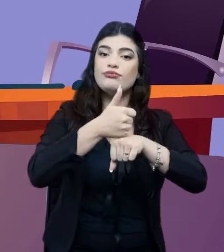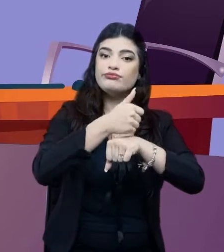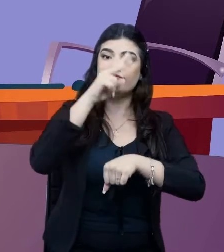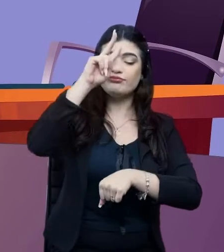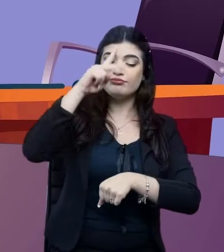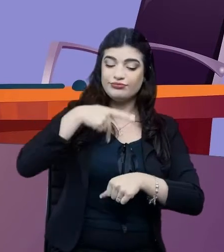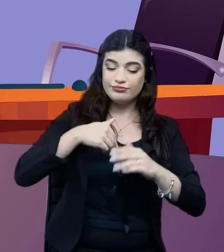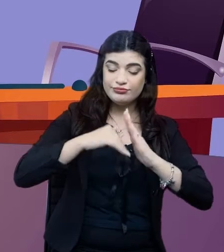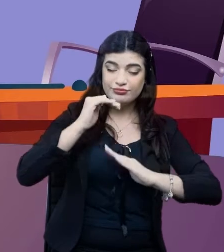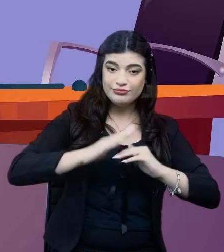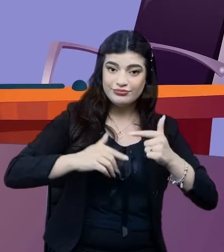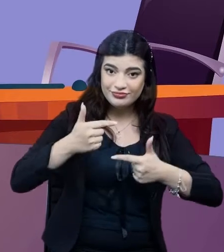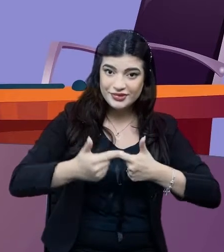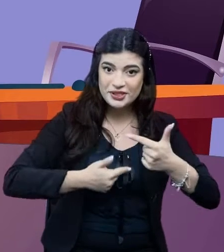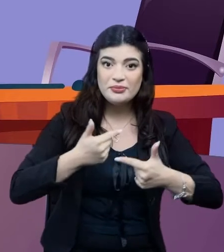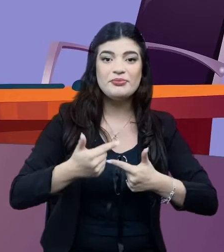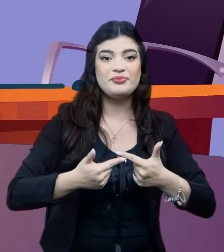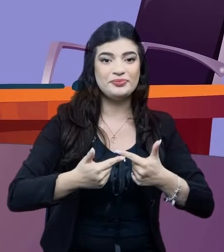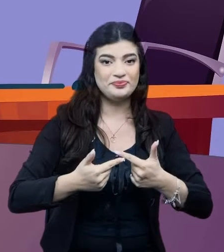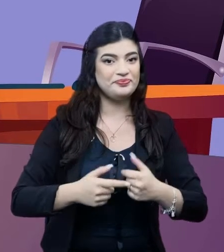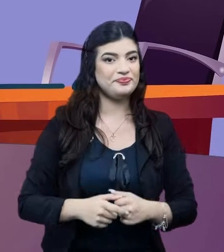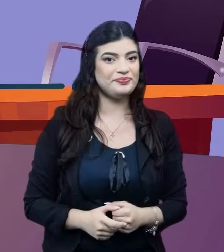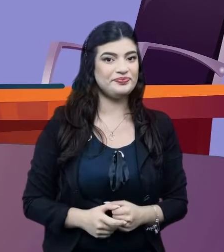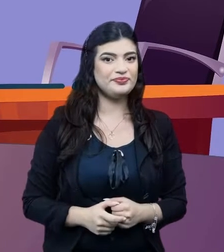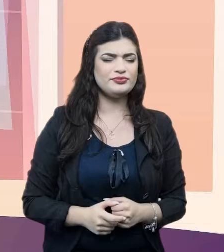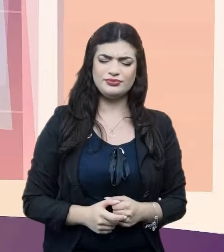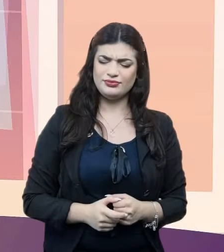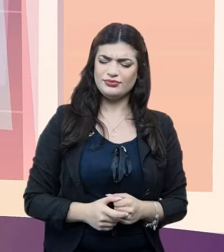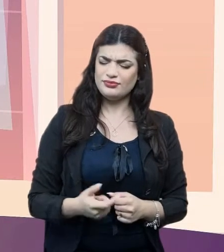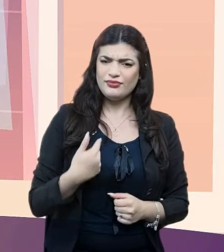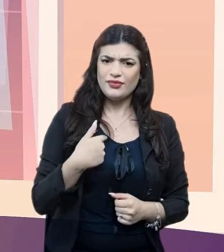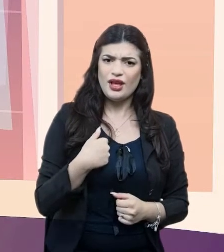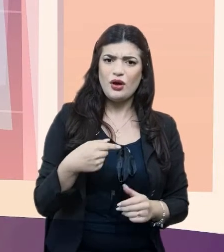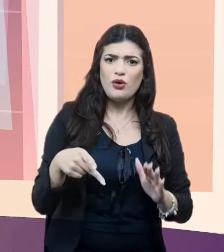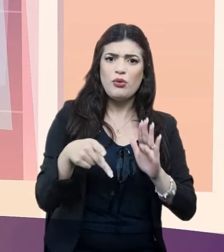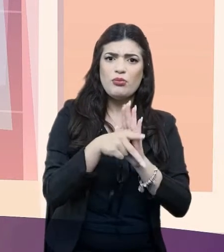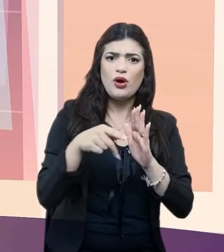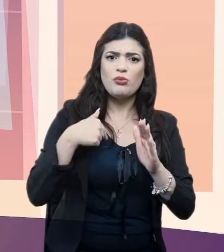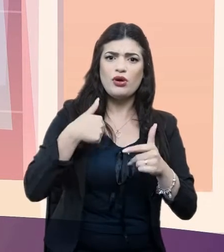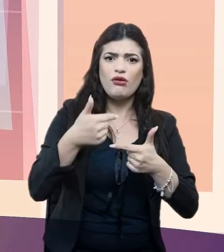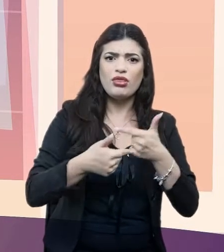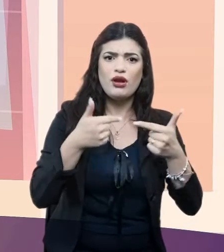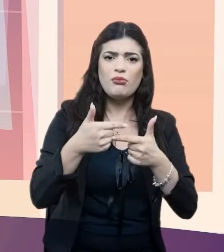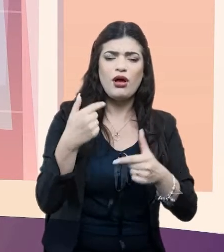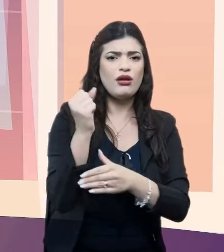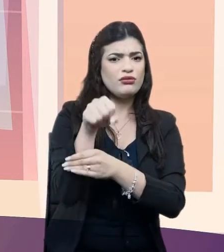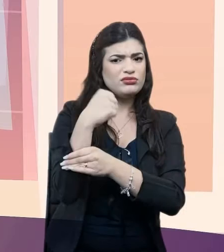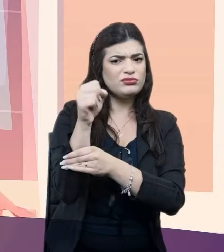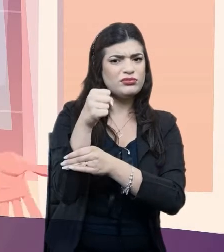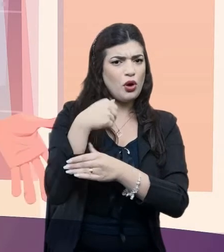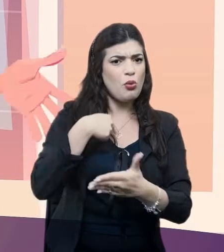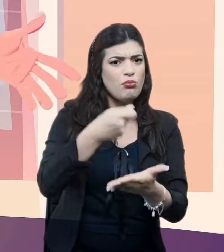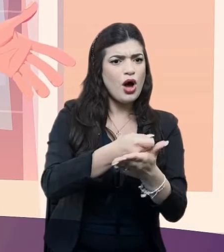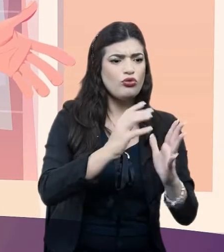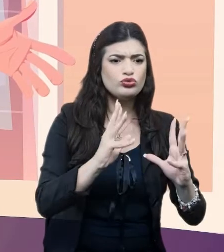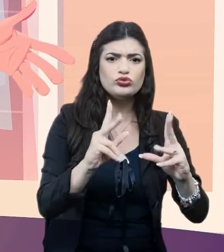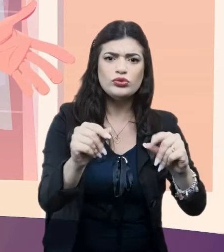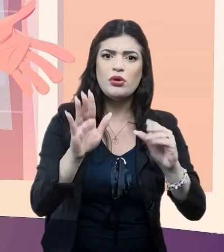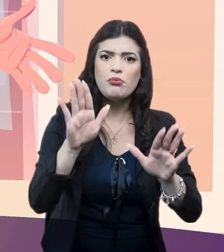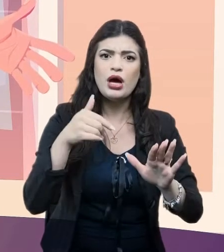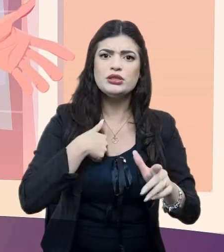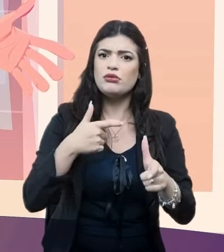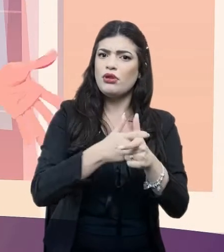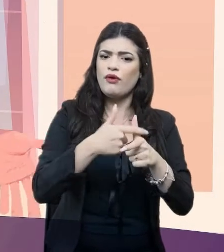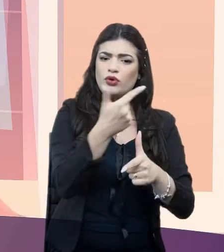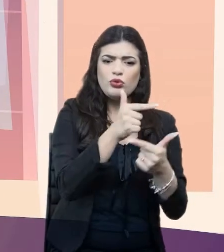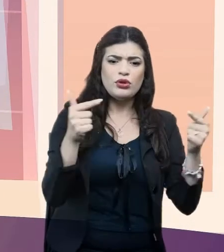profissionais autônomos que prestam serviço. Eu sou fisioterapeuta e já paguei tudinho. Meu amigo me ajudou com o imposto